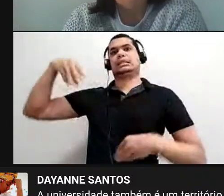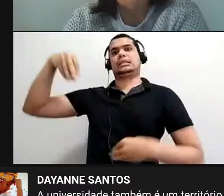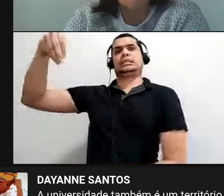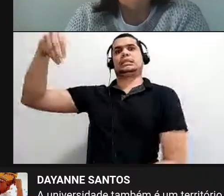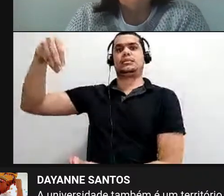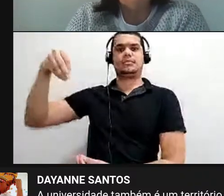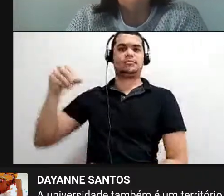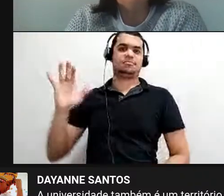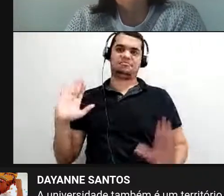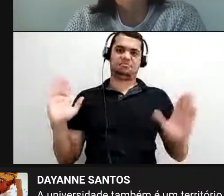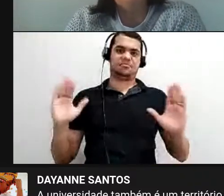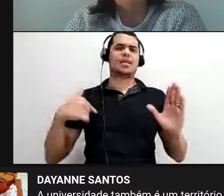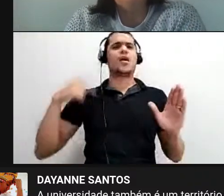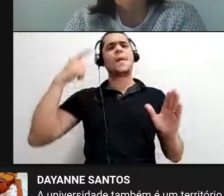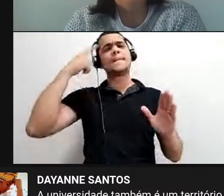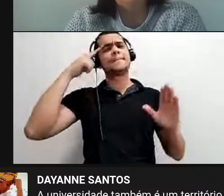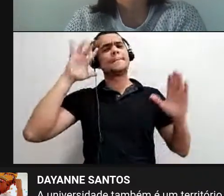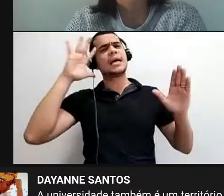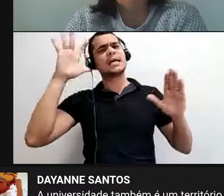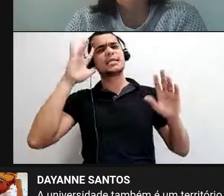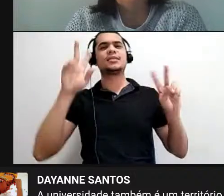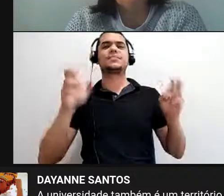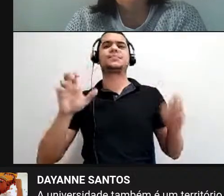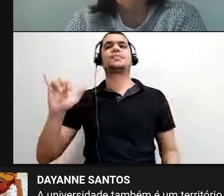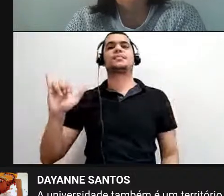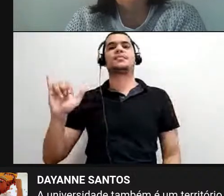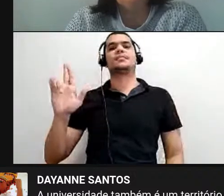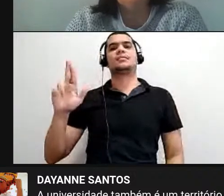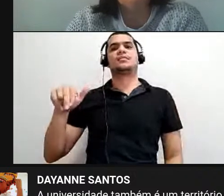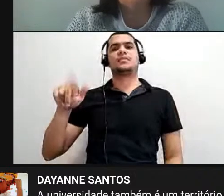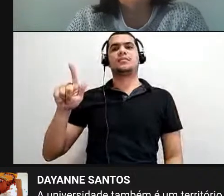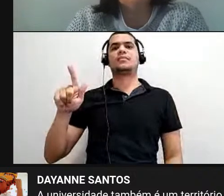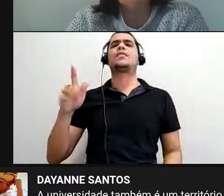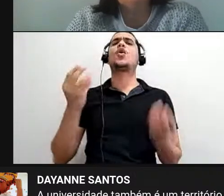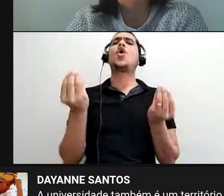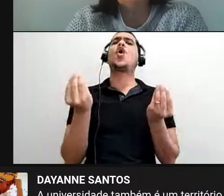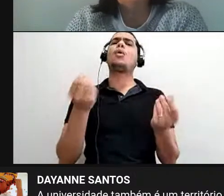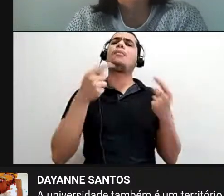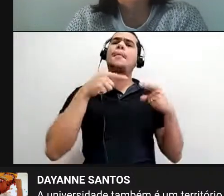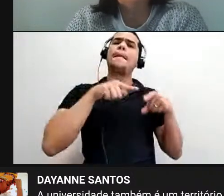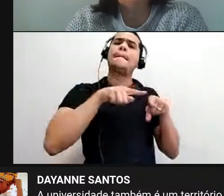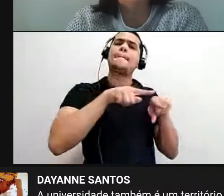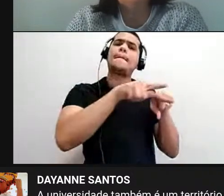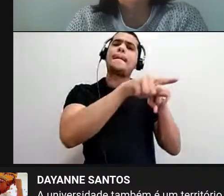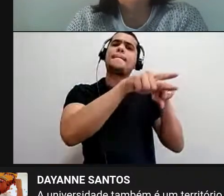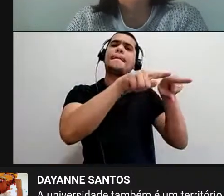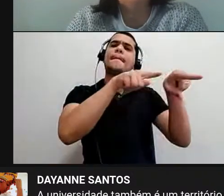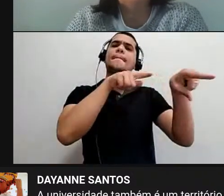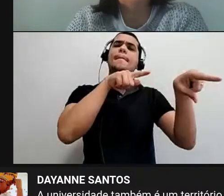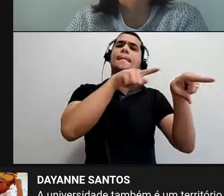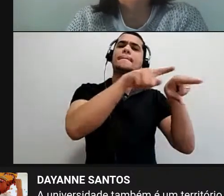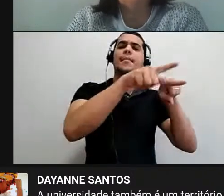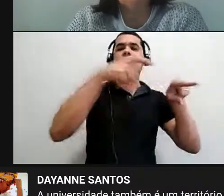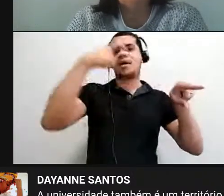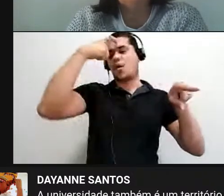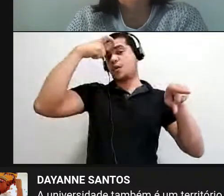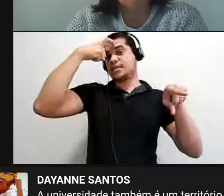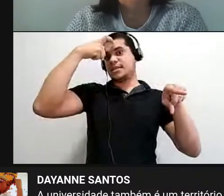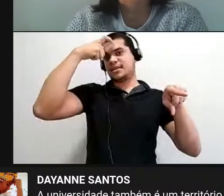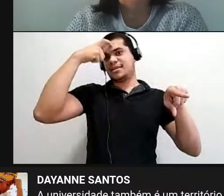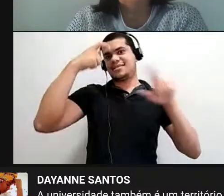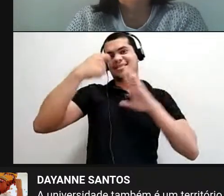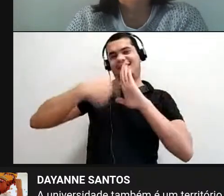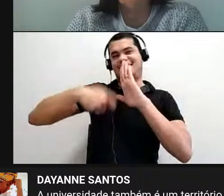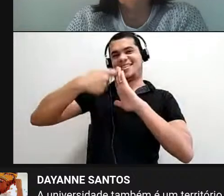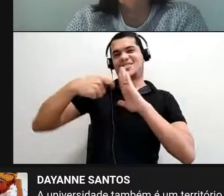eu gosto muito de pensar a partir do Jung, a relação da sincronicidade e da consciência que ele fala lá nos textos dele, eu